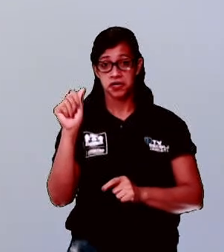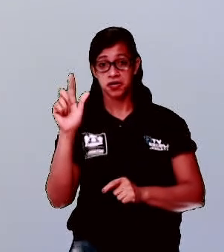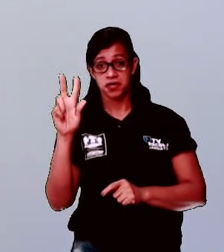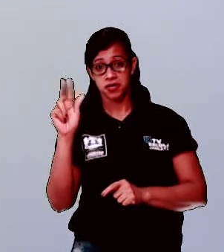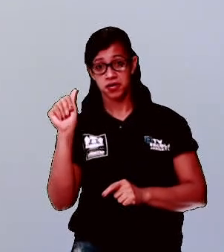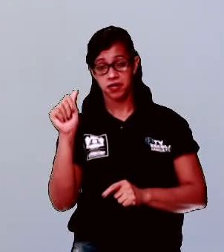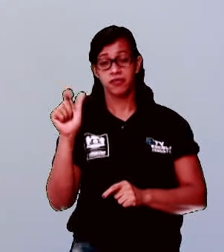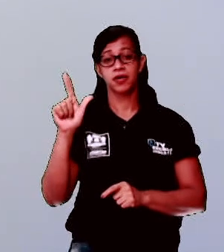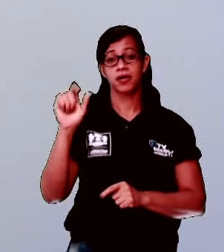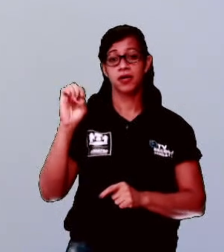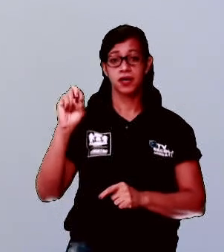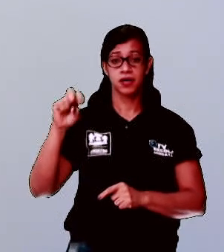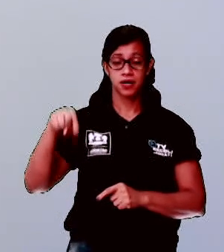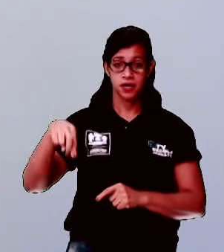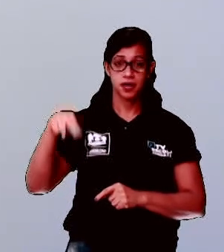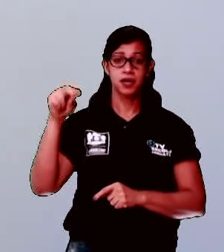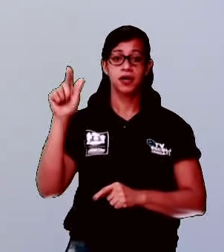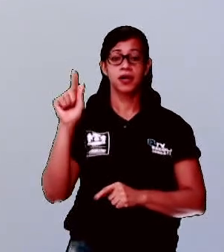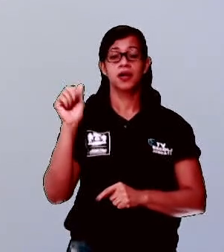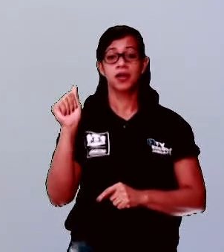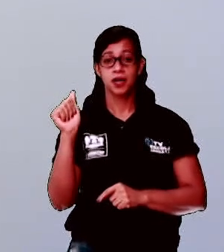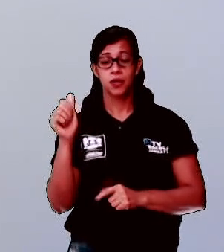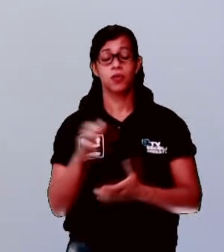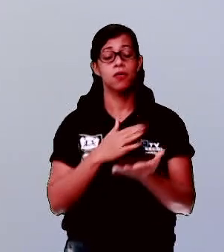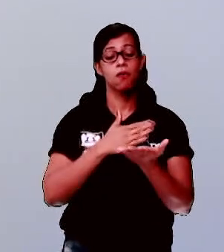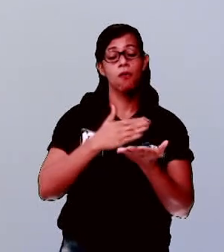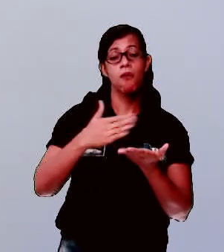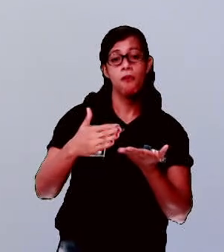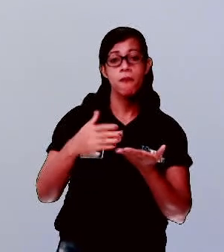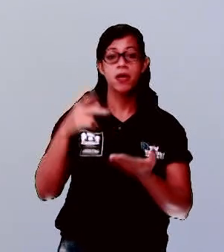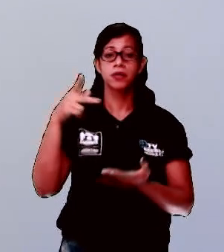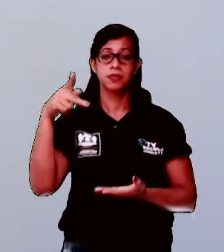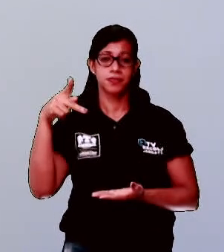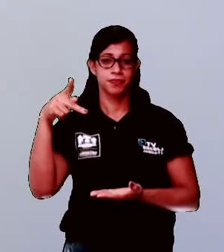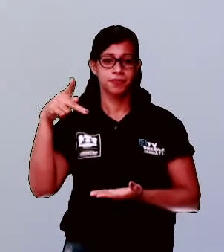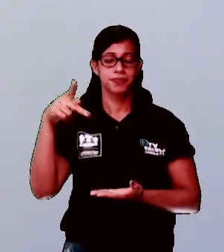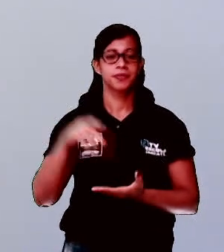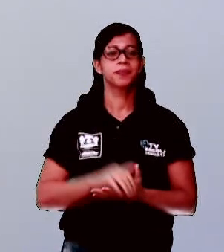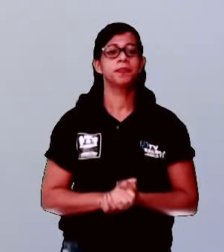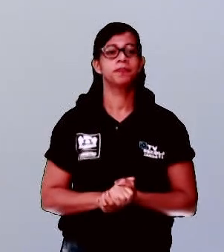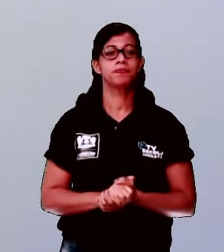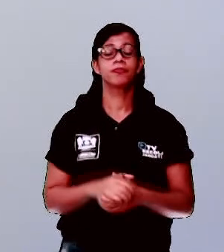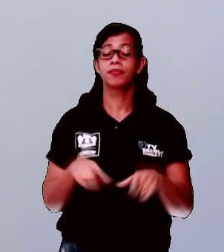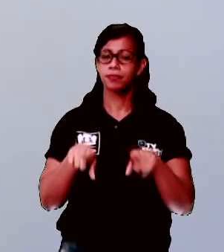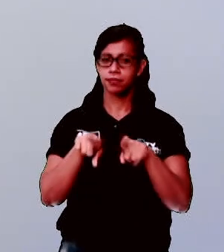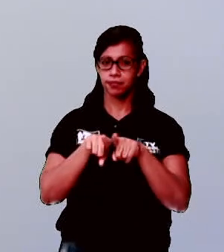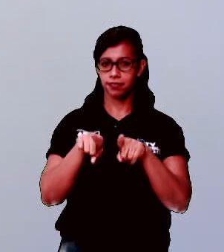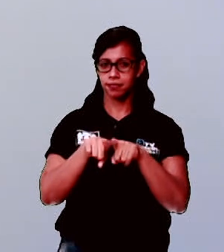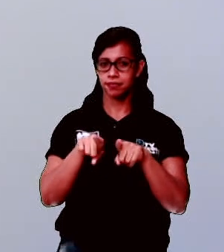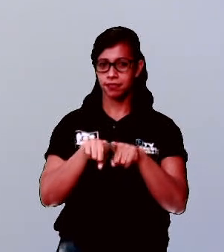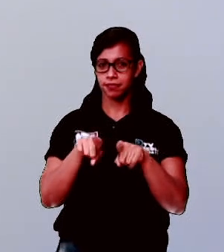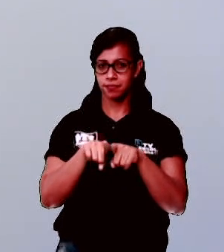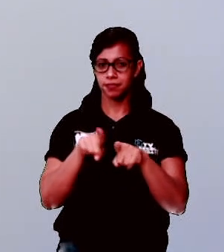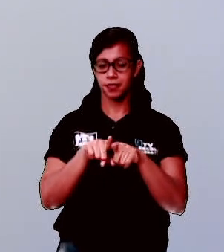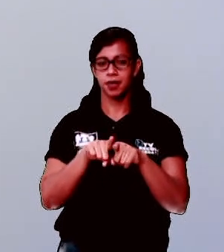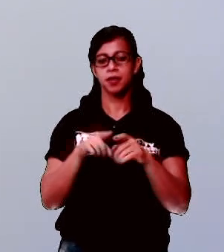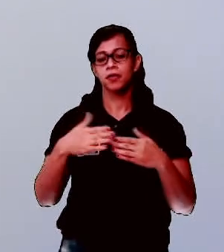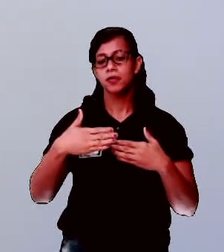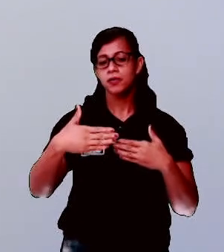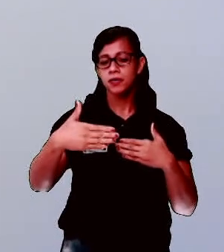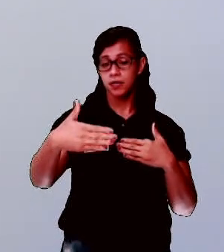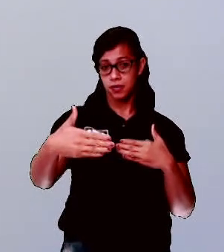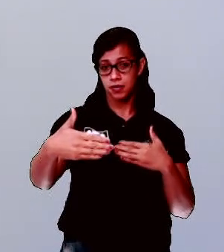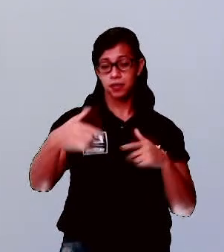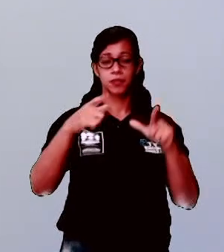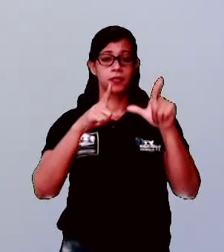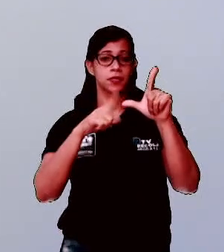iniciadas com a letra P? Não é só isso não, tem mais um detalhe. Além disso, elas são seguidas também pelas